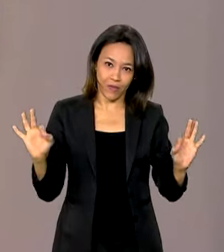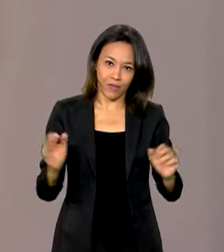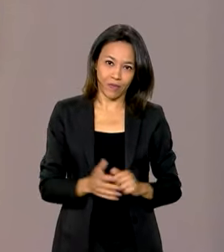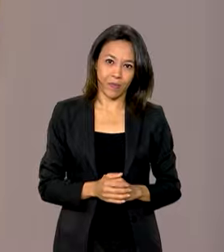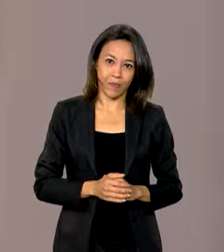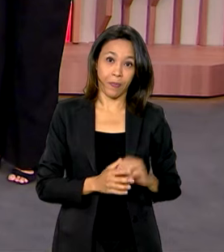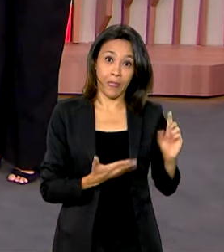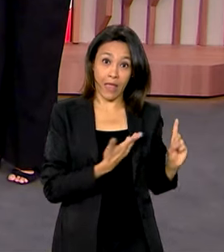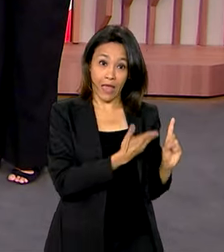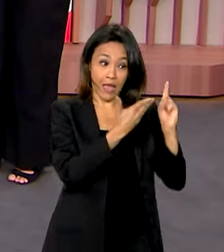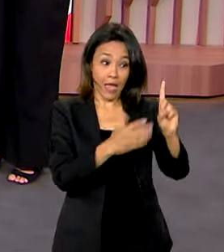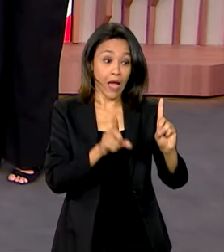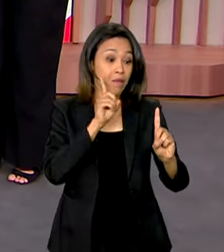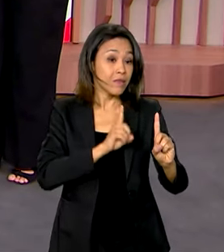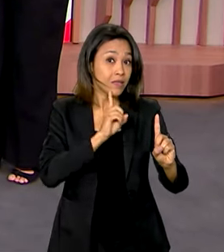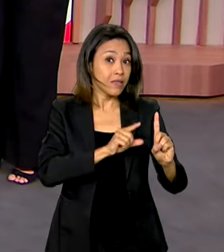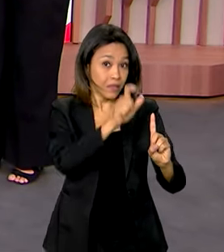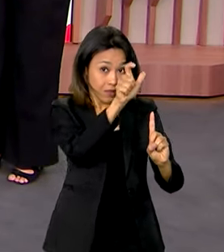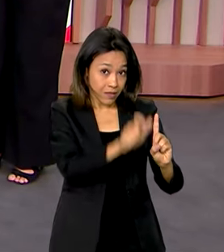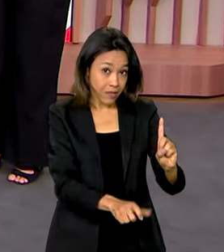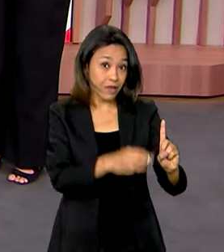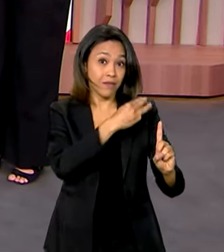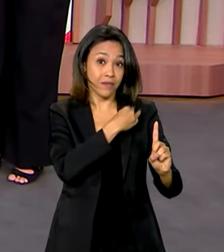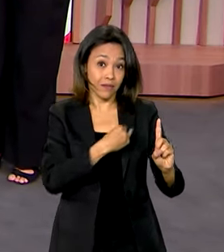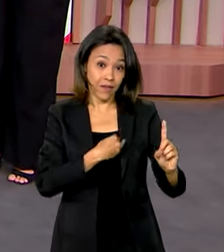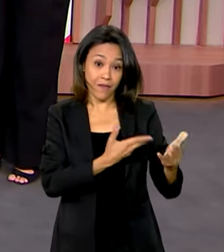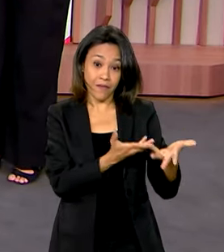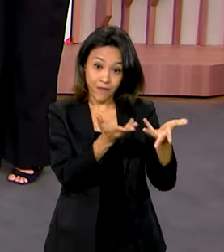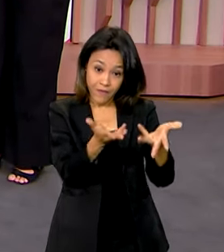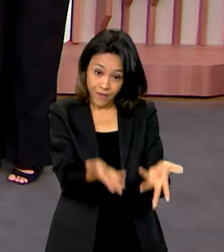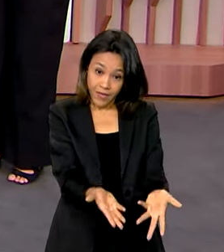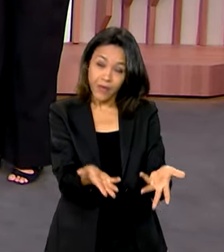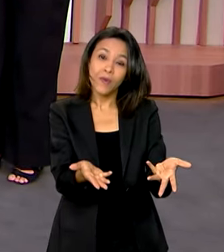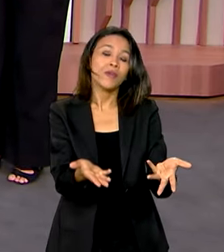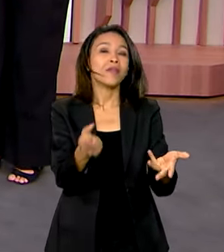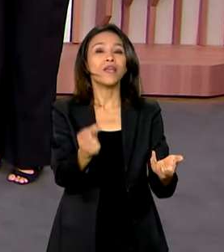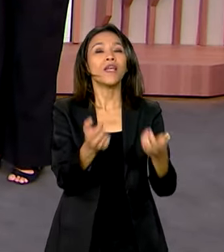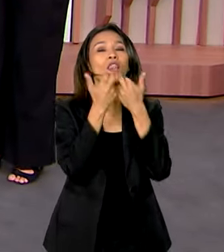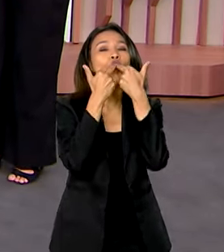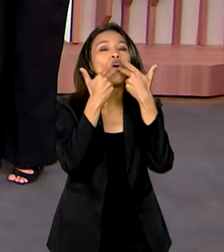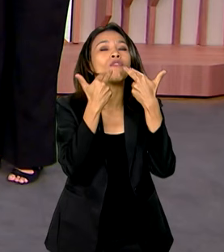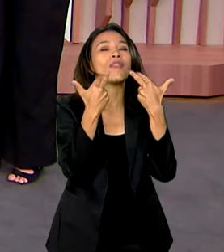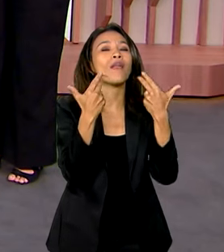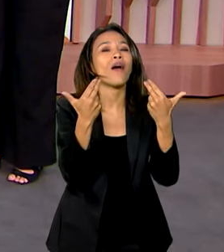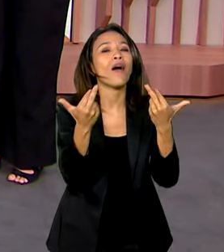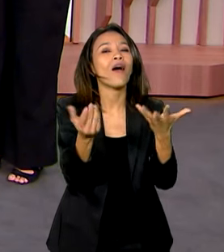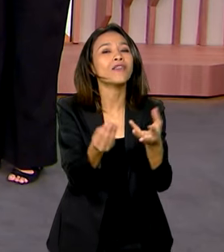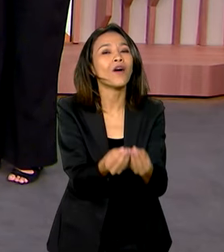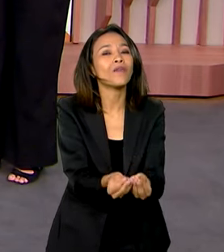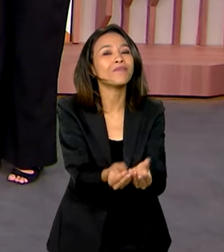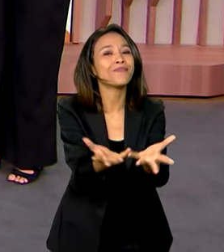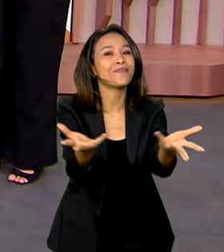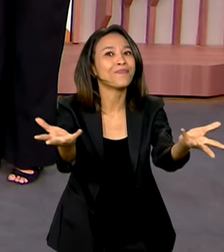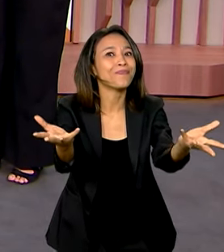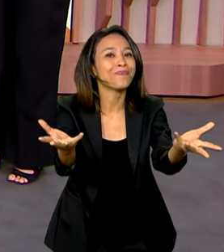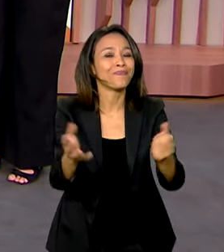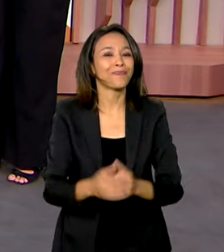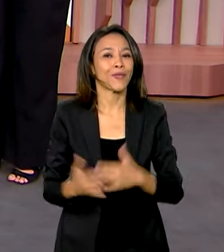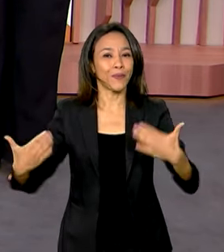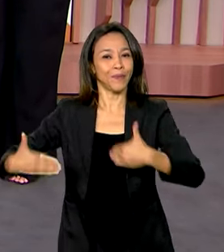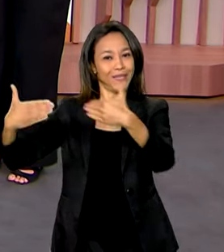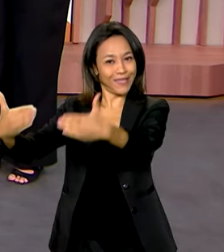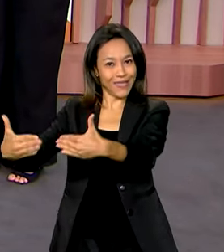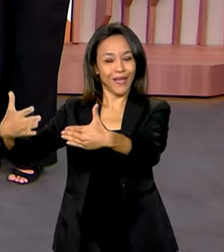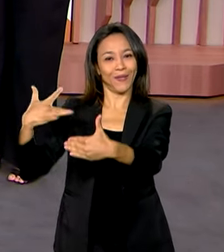veio no nosso programa 1 de estreia e hoje ela voltou trazendo novidades. Sabe uma coisa curiosa, Vanessa? O Ministério tem um